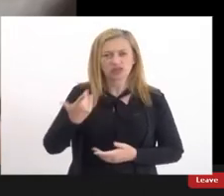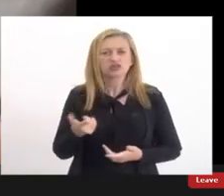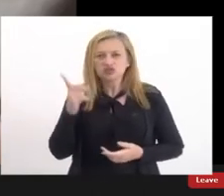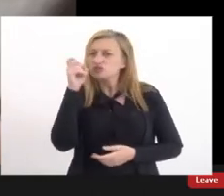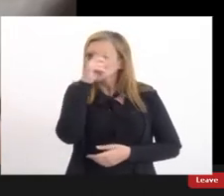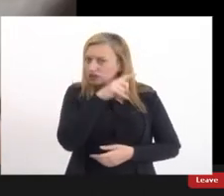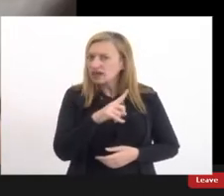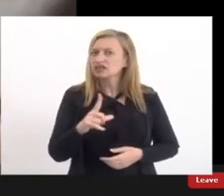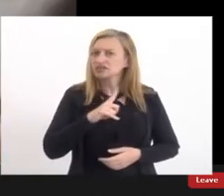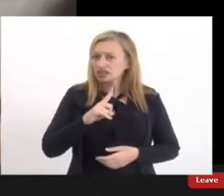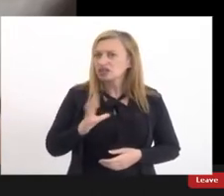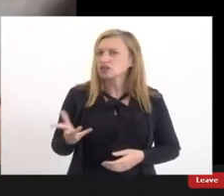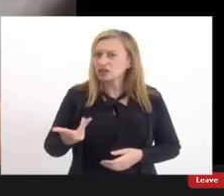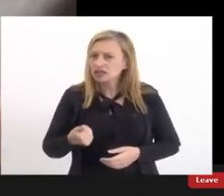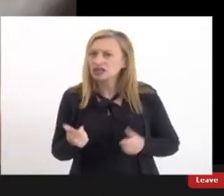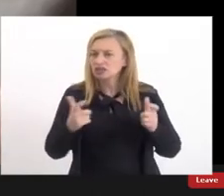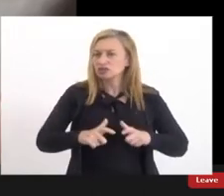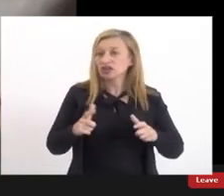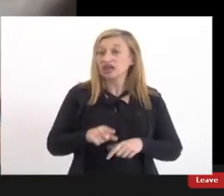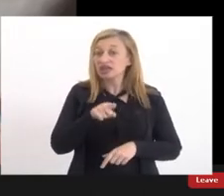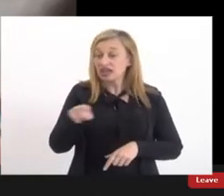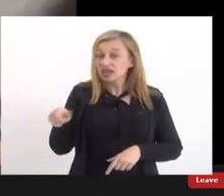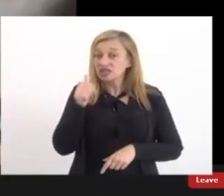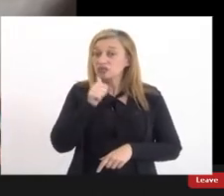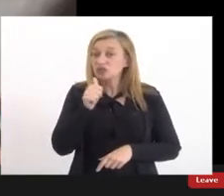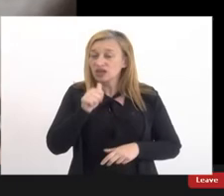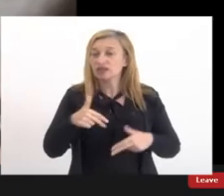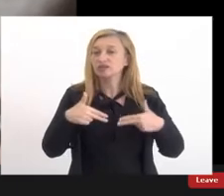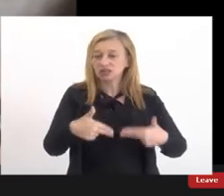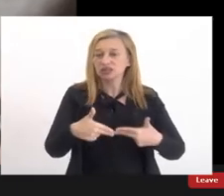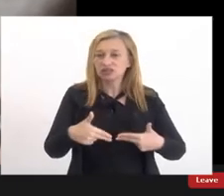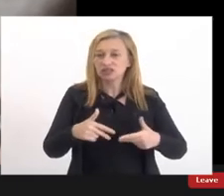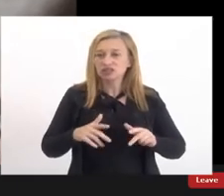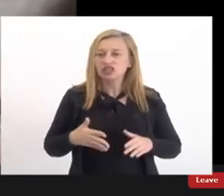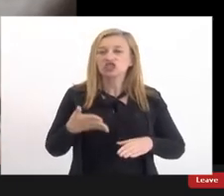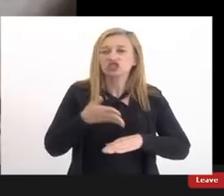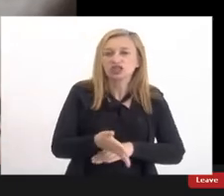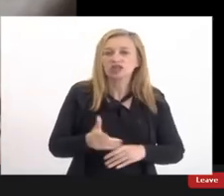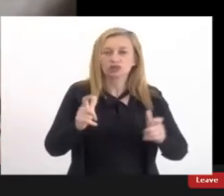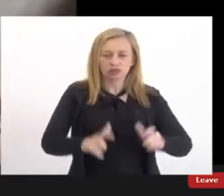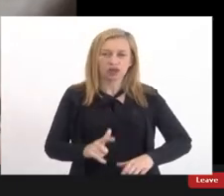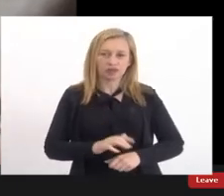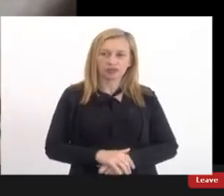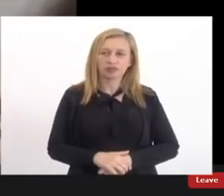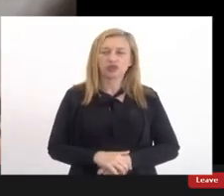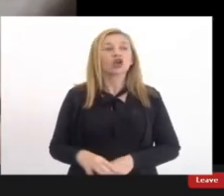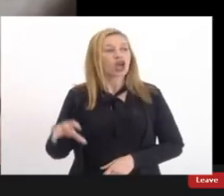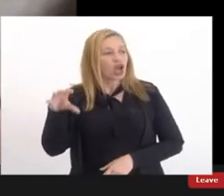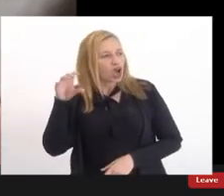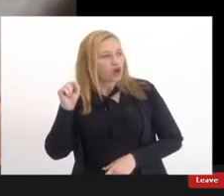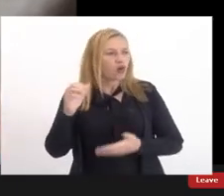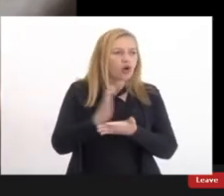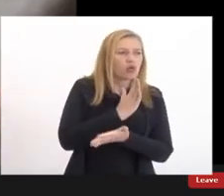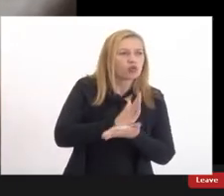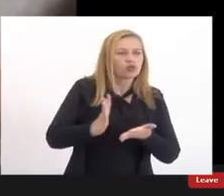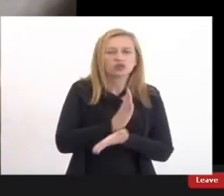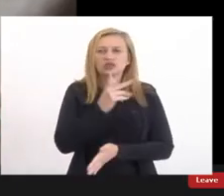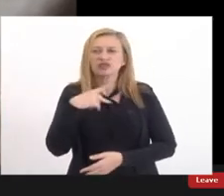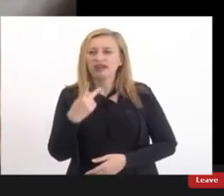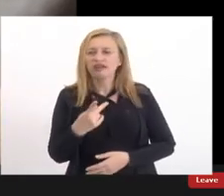dificuldade de qualificar esse espaço e dessas mulheres militantes ocuparem esses espaços e eu ouço algumas até dizendo